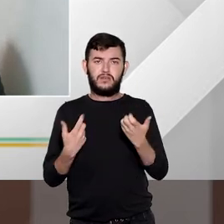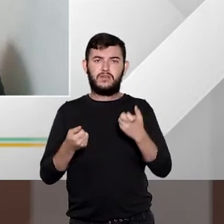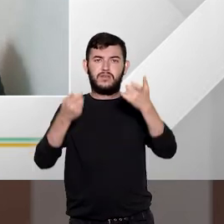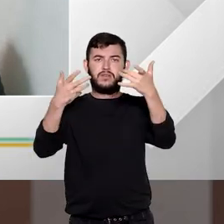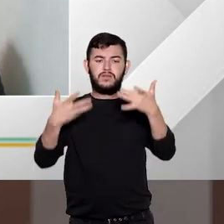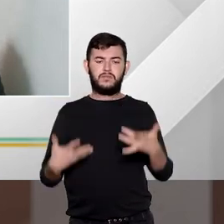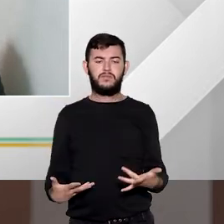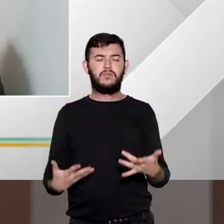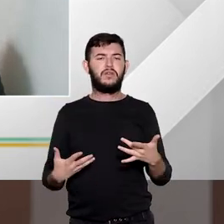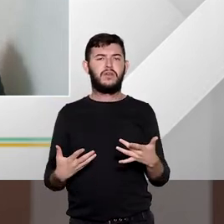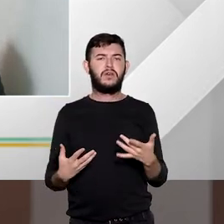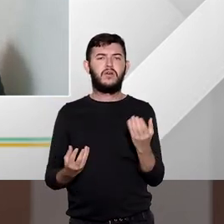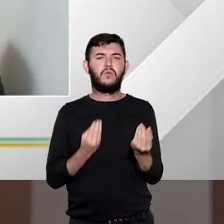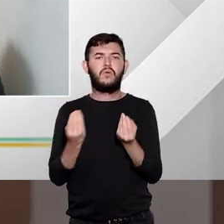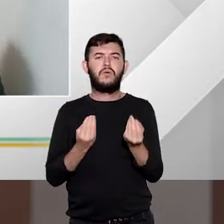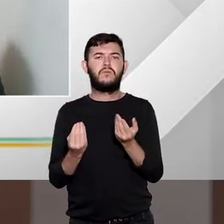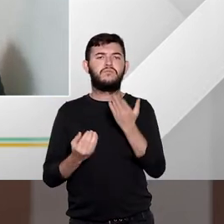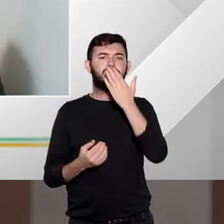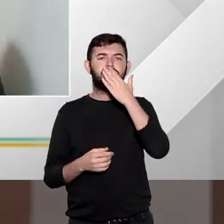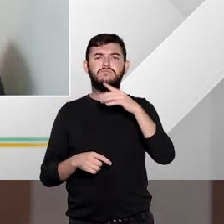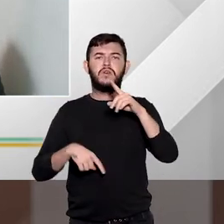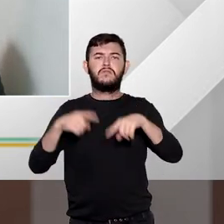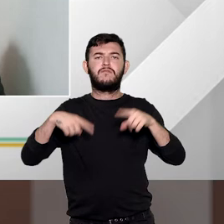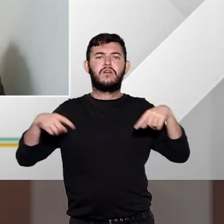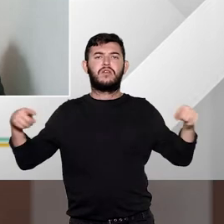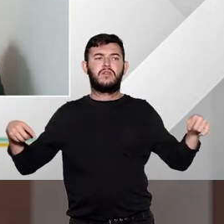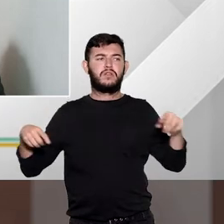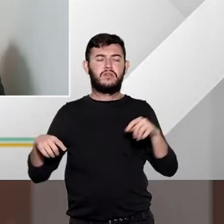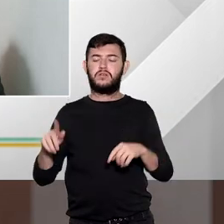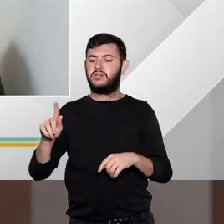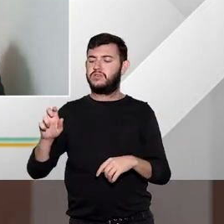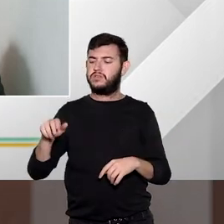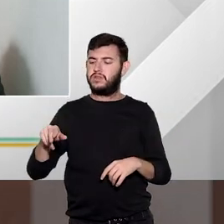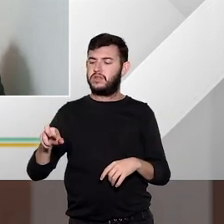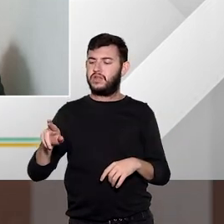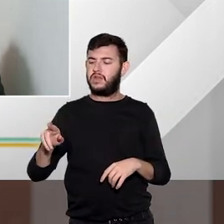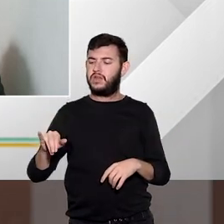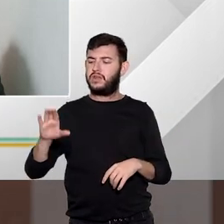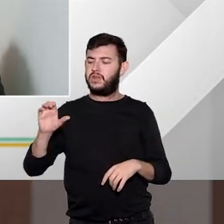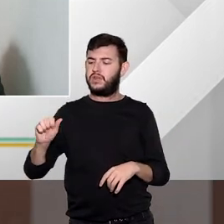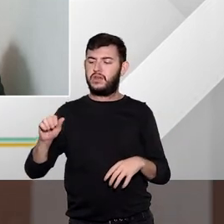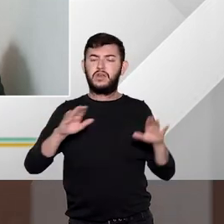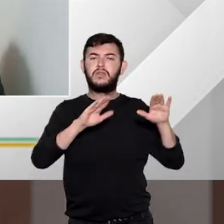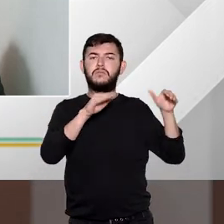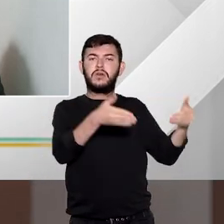os nossos ouvintes, o que seriam as espécies genéricas ou genérica e específica.